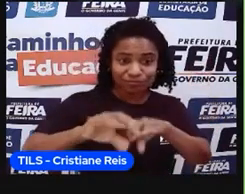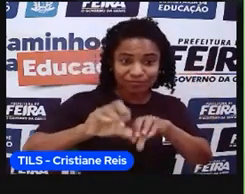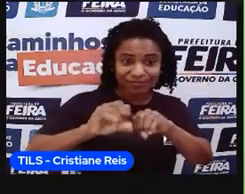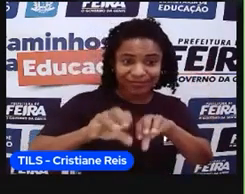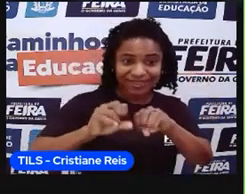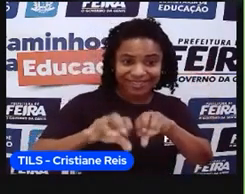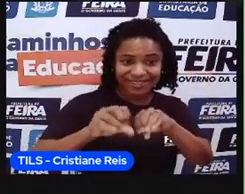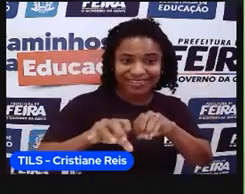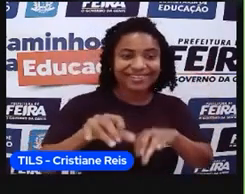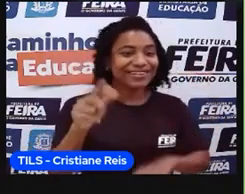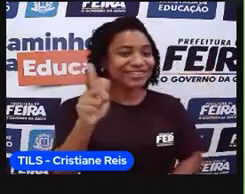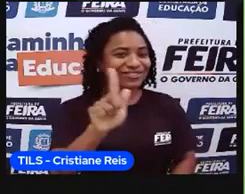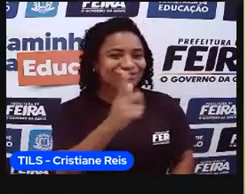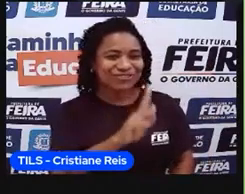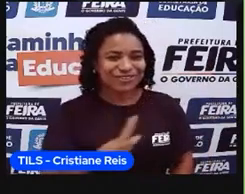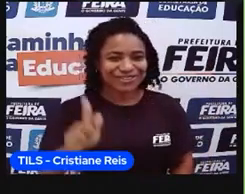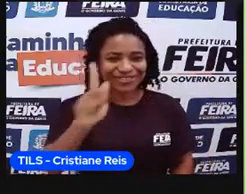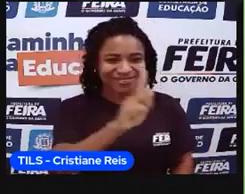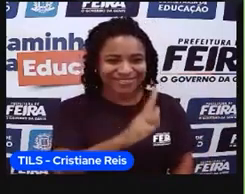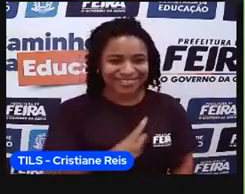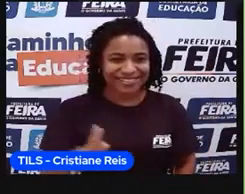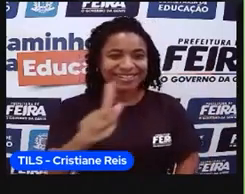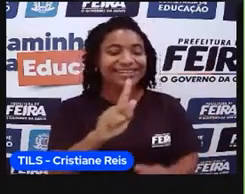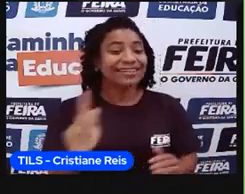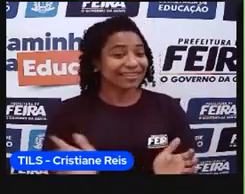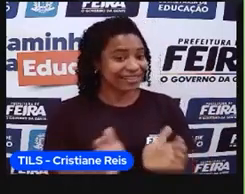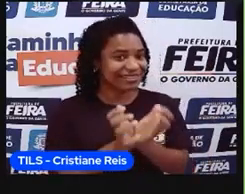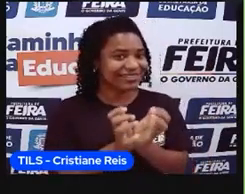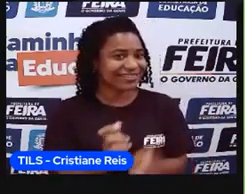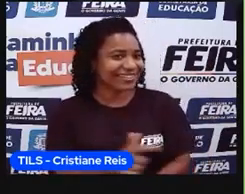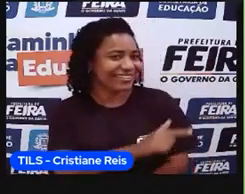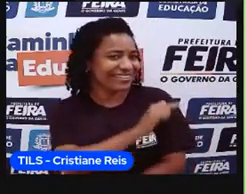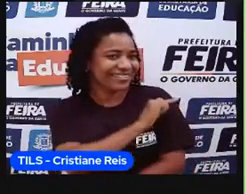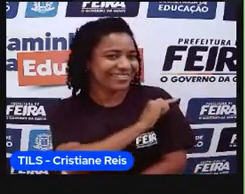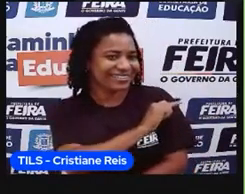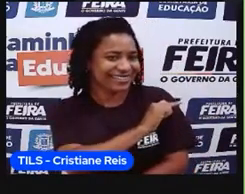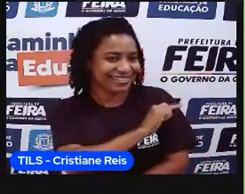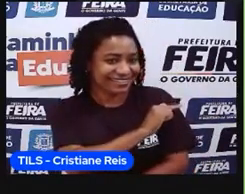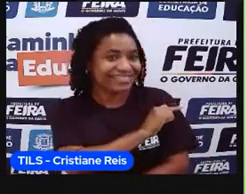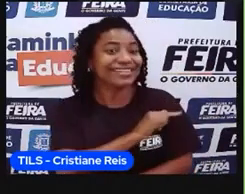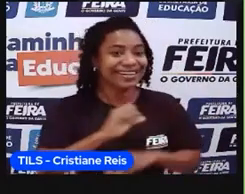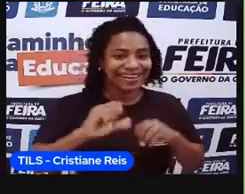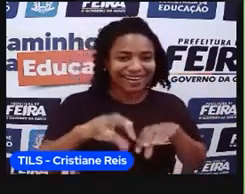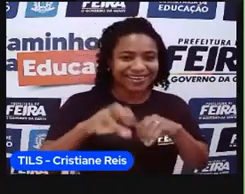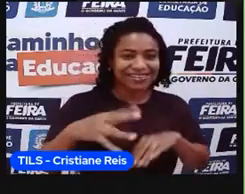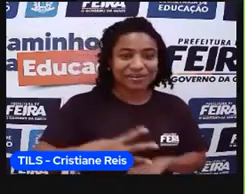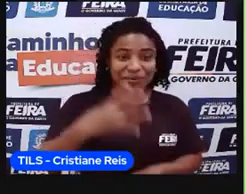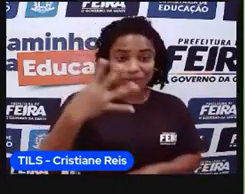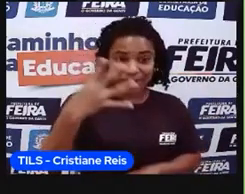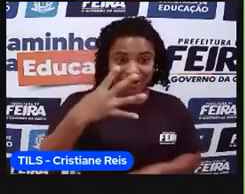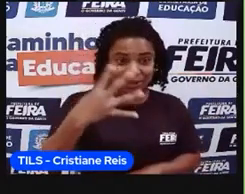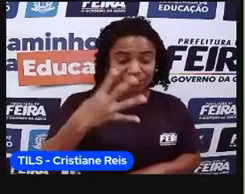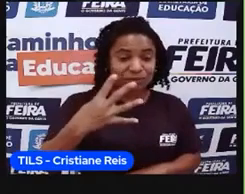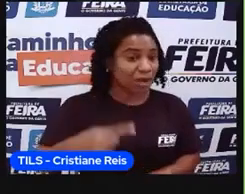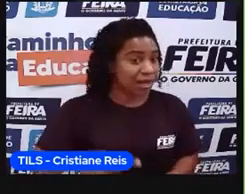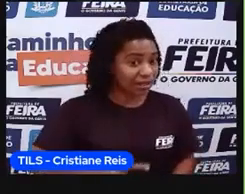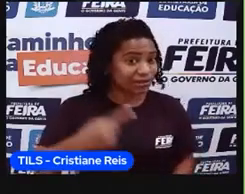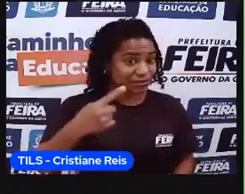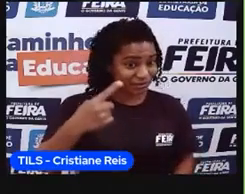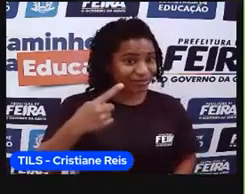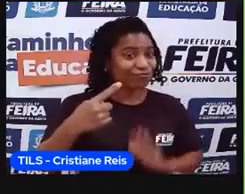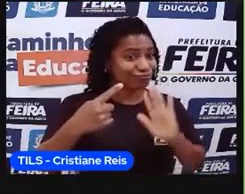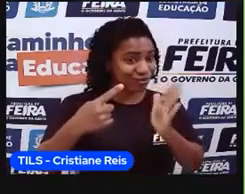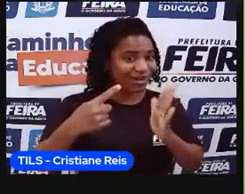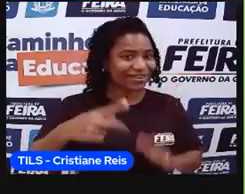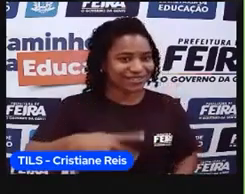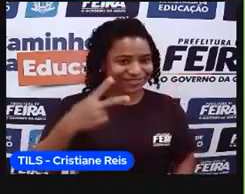geografia do sétimo ano. a nossa aula 4, parte 2. Isso mesmo, nessa aula já teve a parte 1. Então,